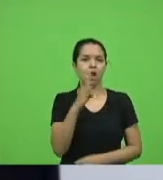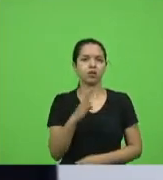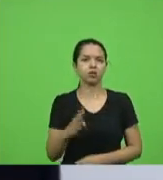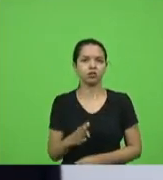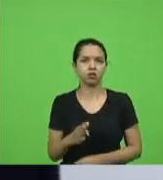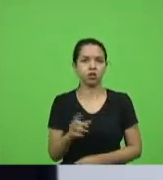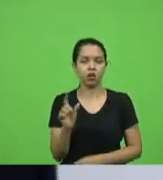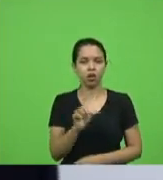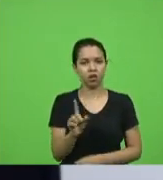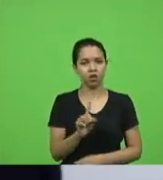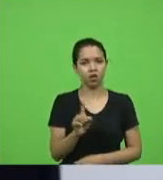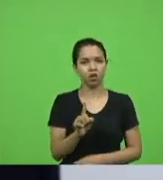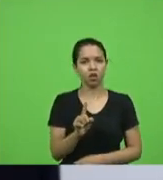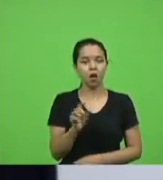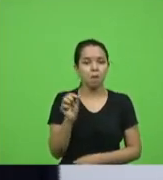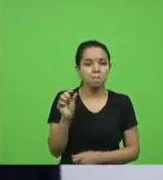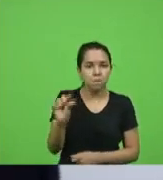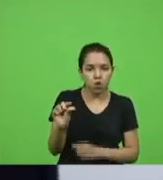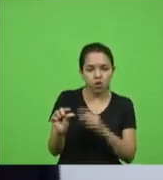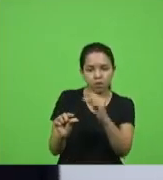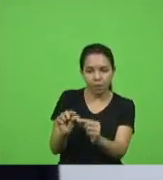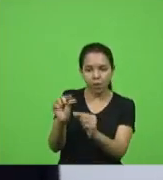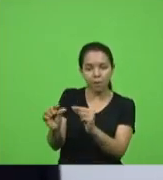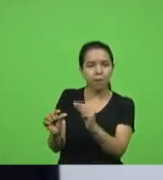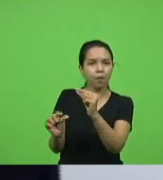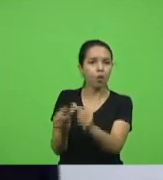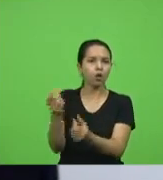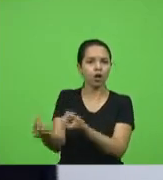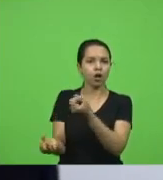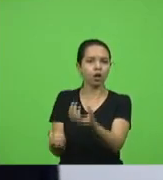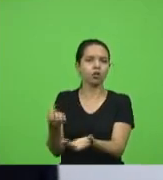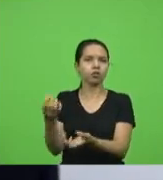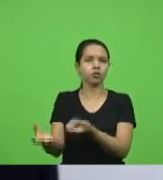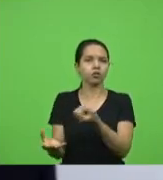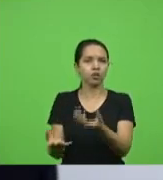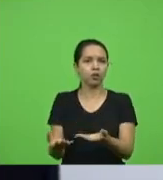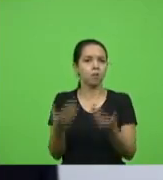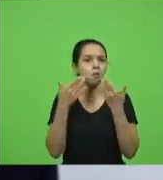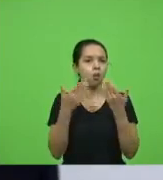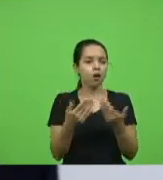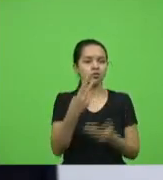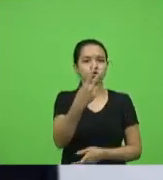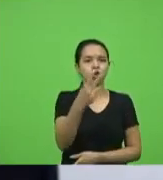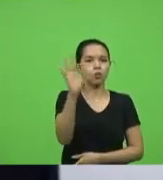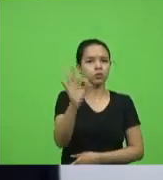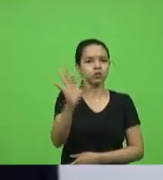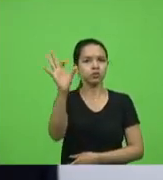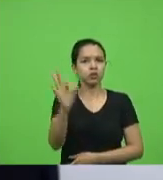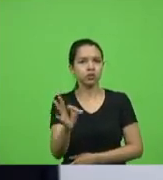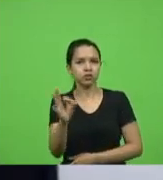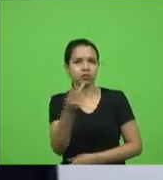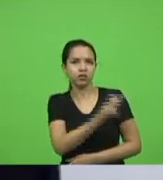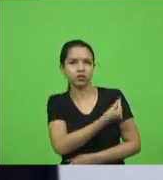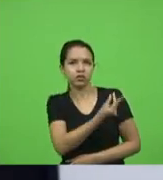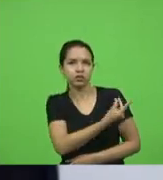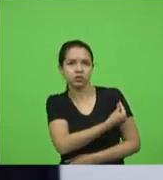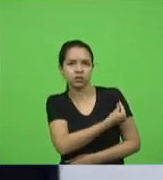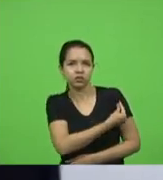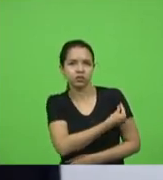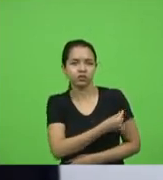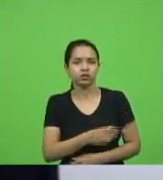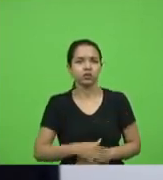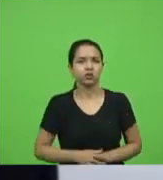entregando a conta gotas e mostrando ali dois por cento de vacinados nessa média